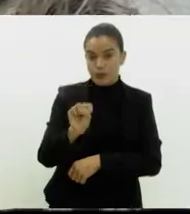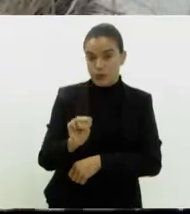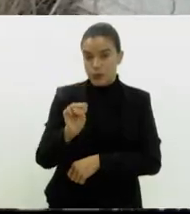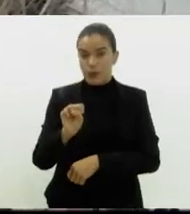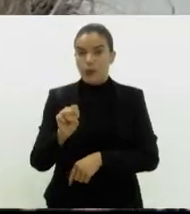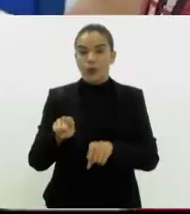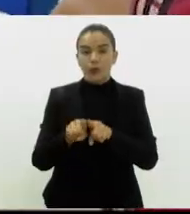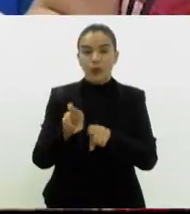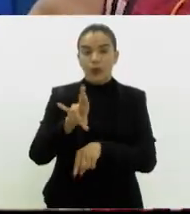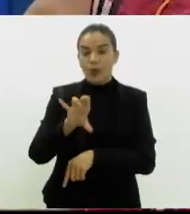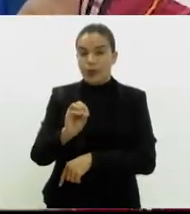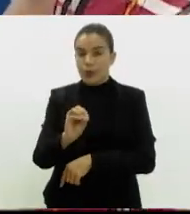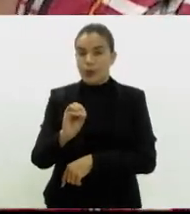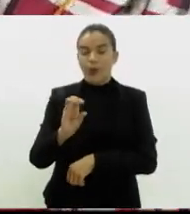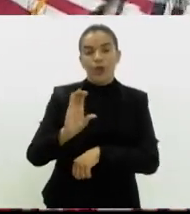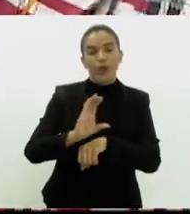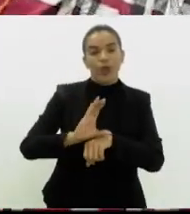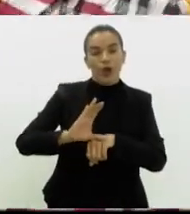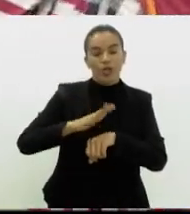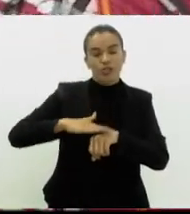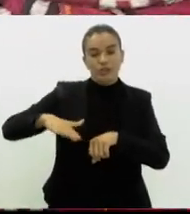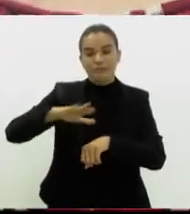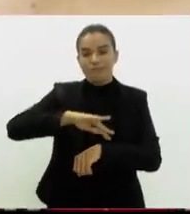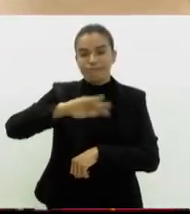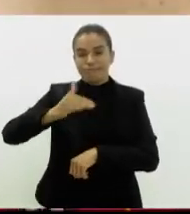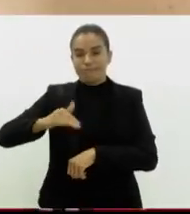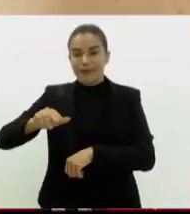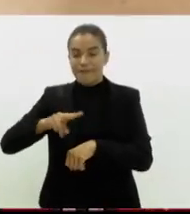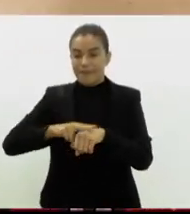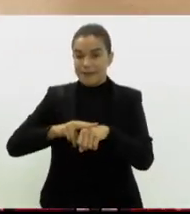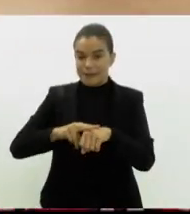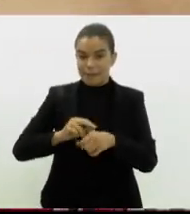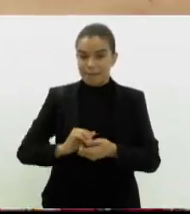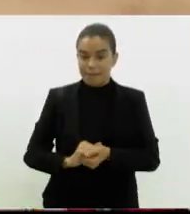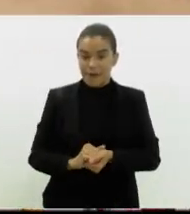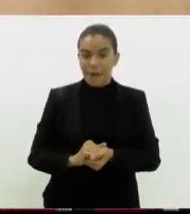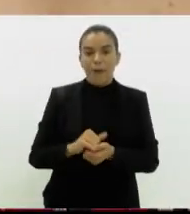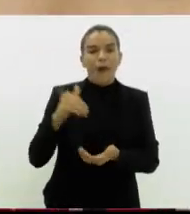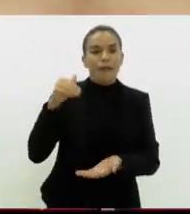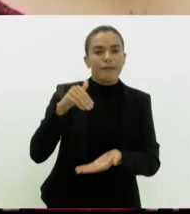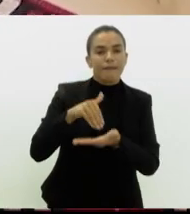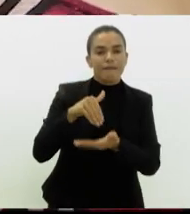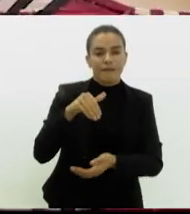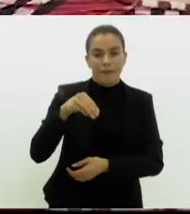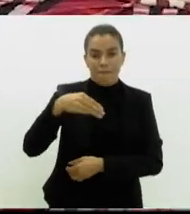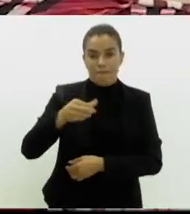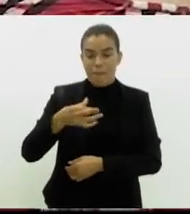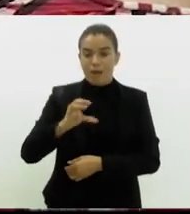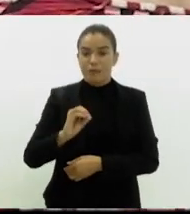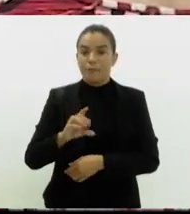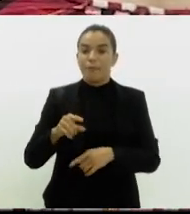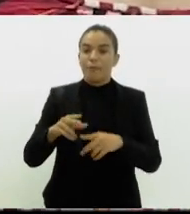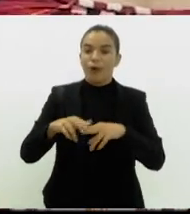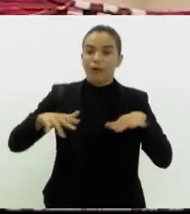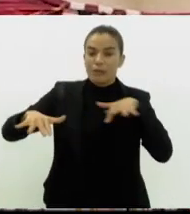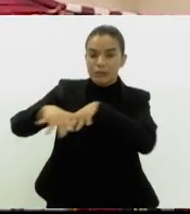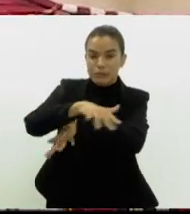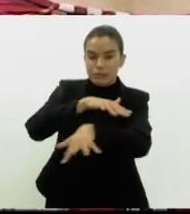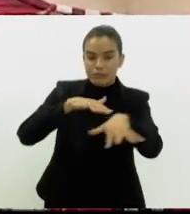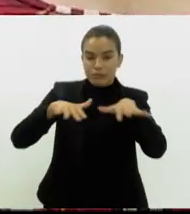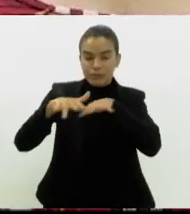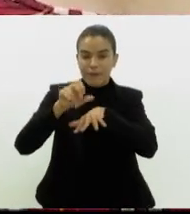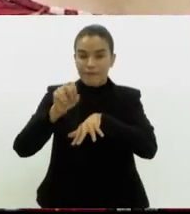Costa Verde. É que o Ministério da Saúde decidiu antecipar a campanha para o final de março em razão do aumento da circulação de vírus